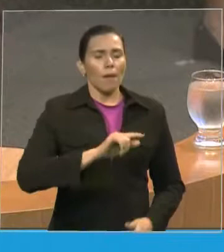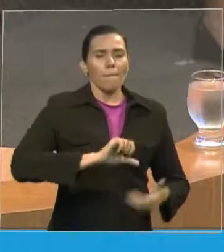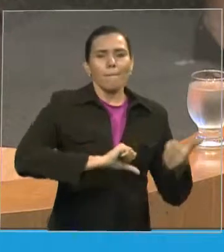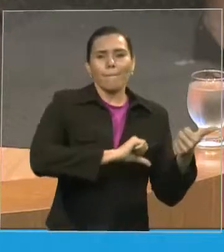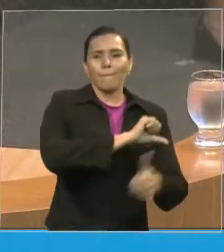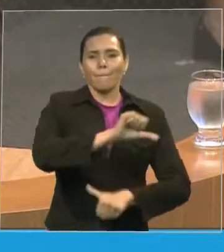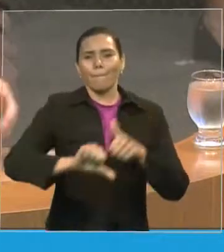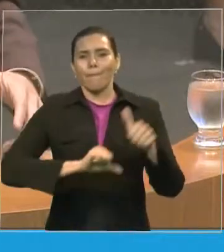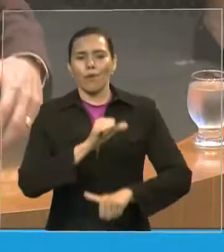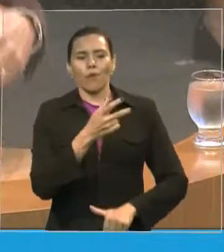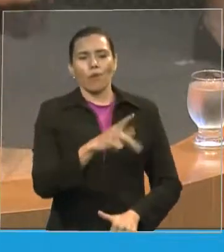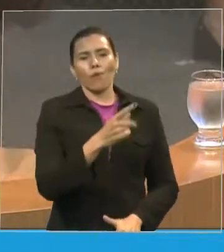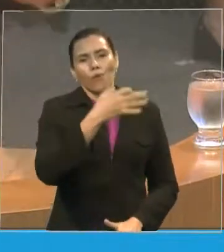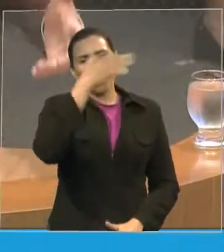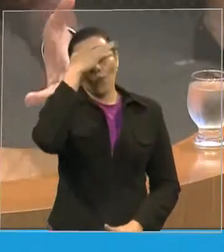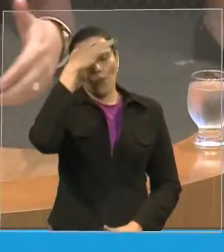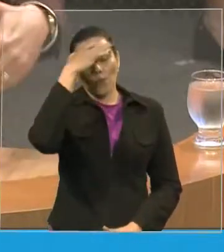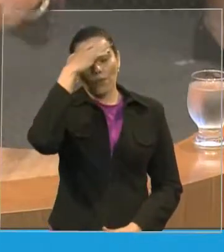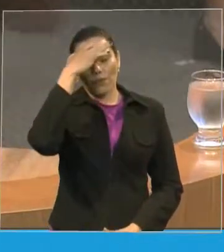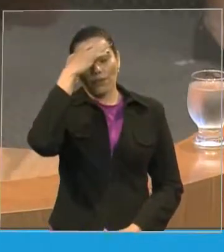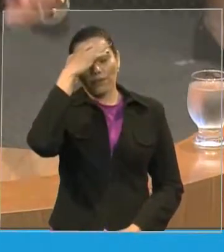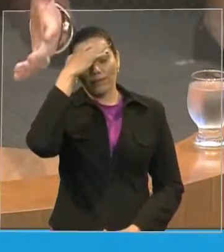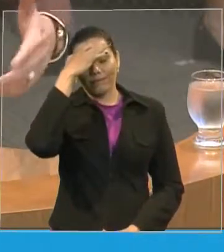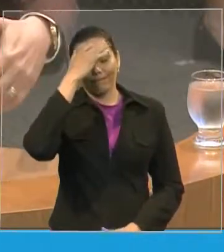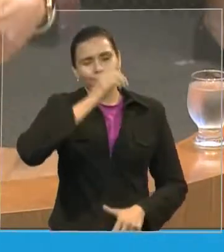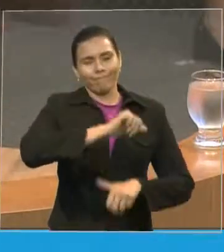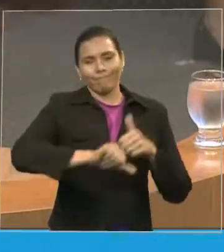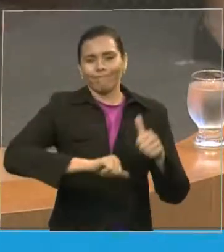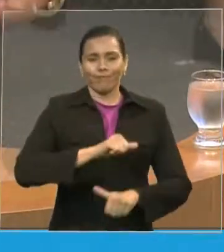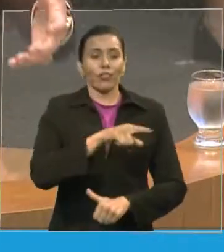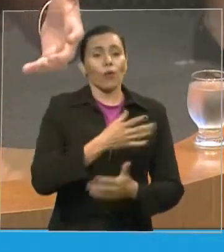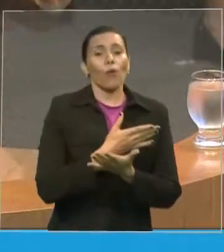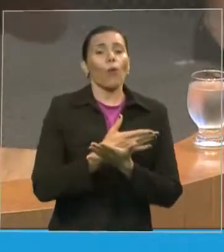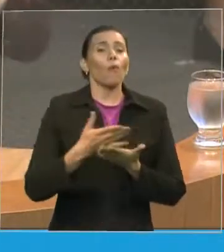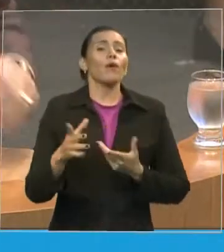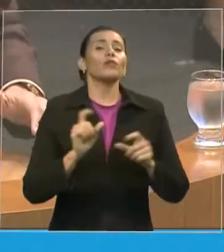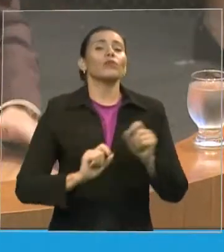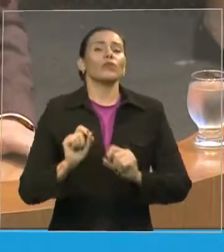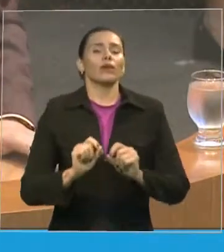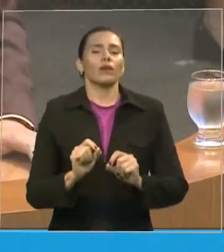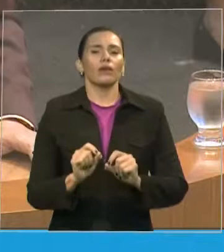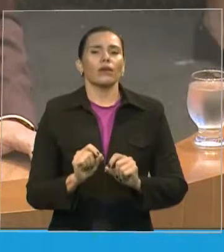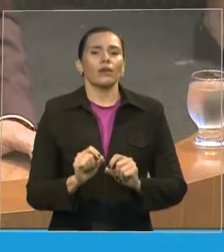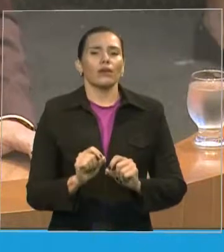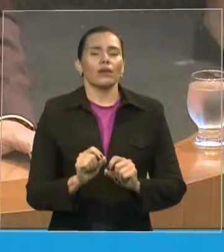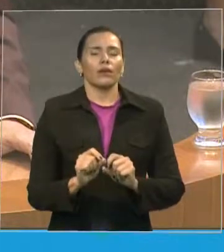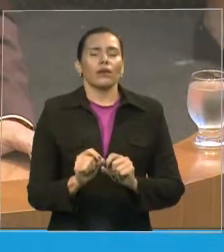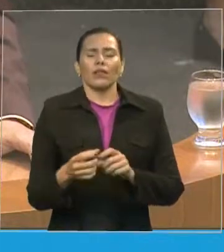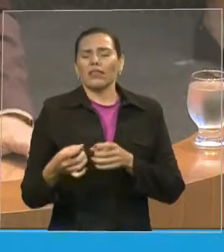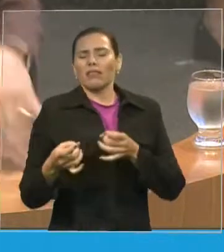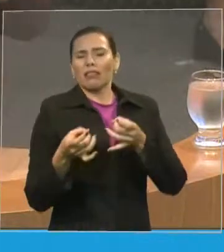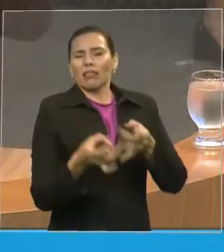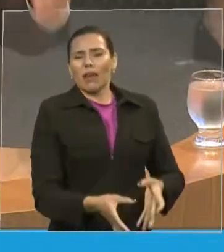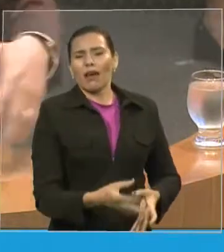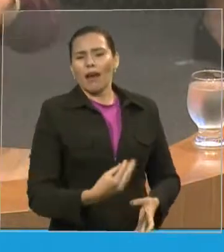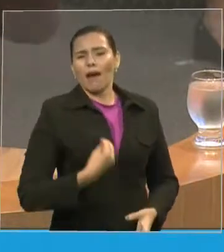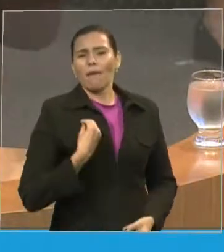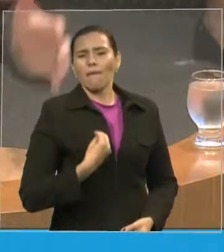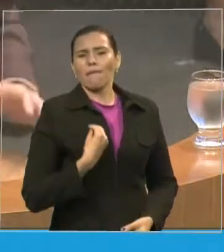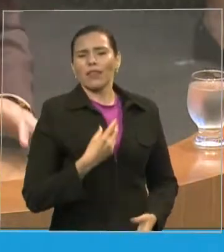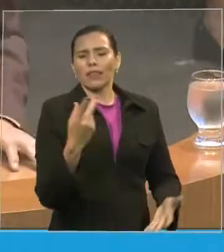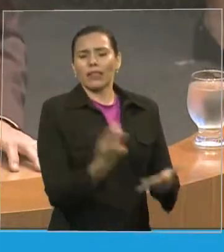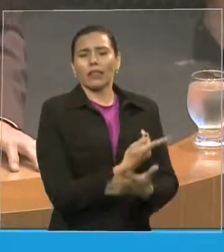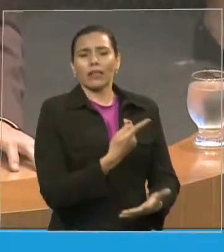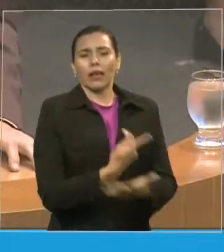para a sociedade passam a contribuir pregando o evangelho para que outros também deixem a criminalidade